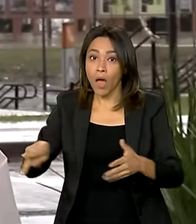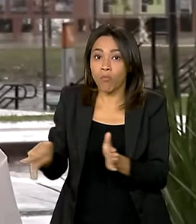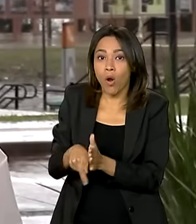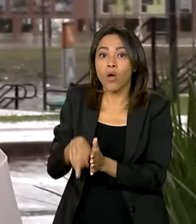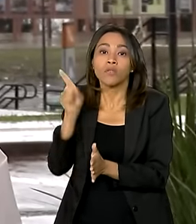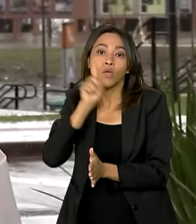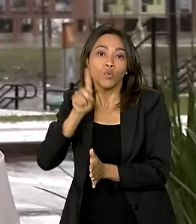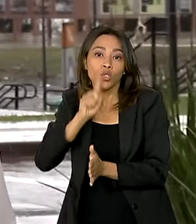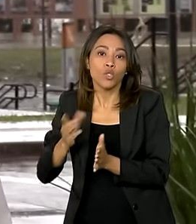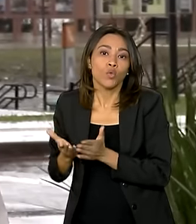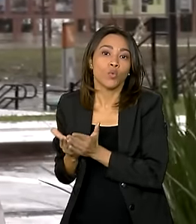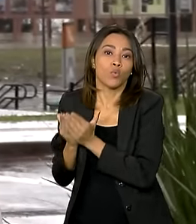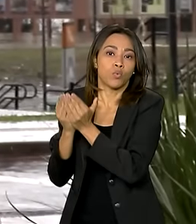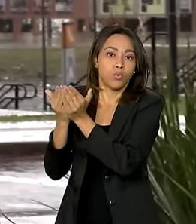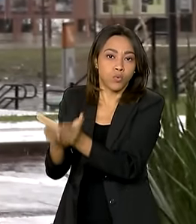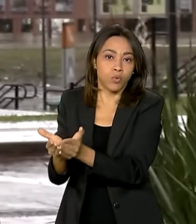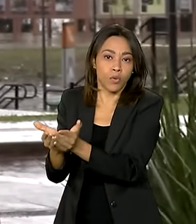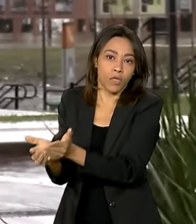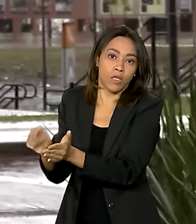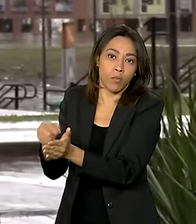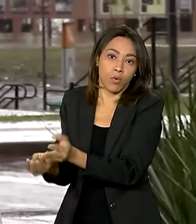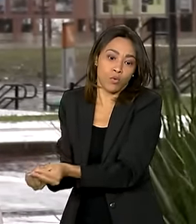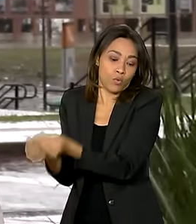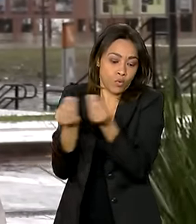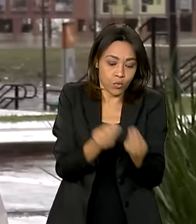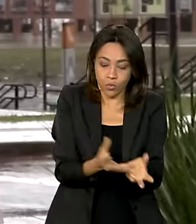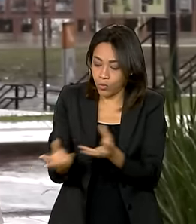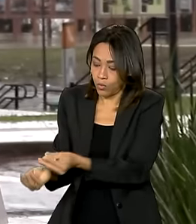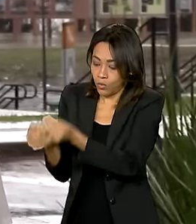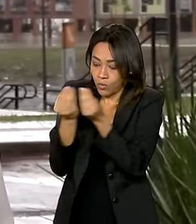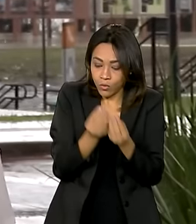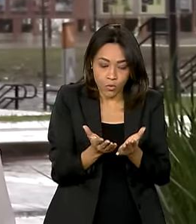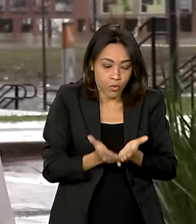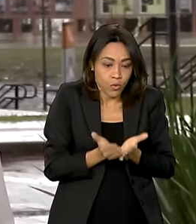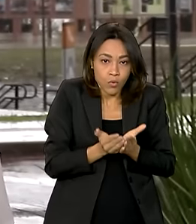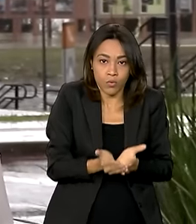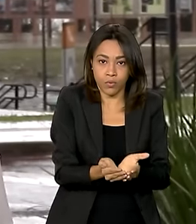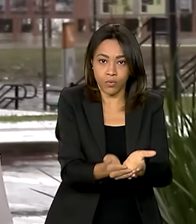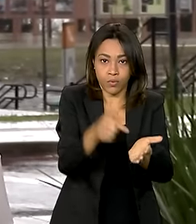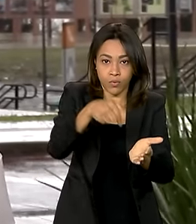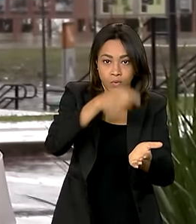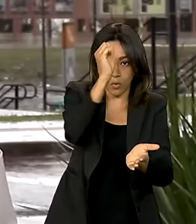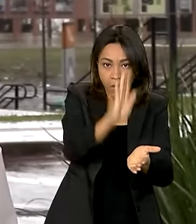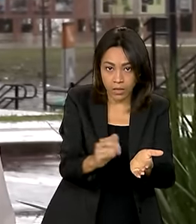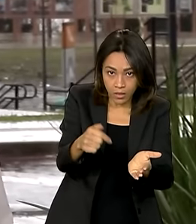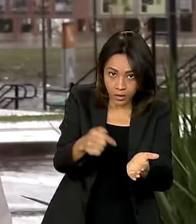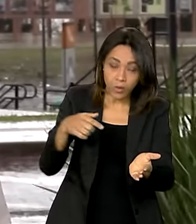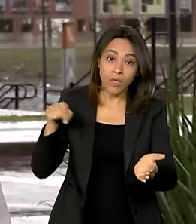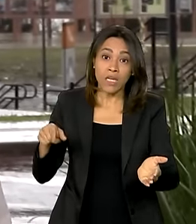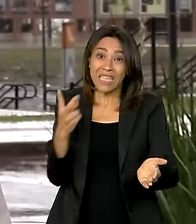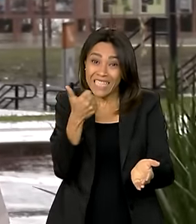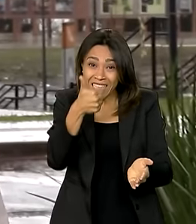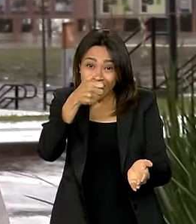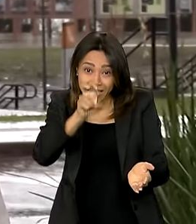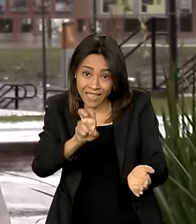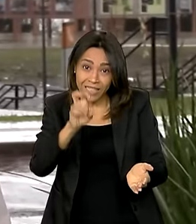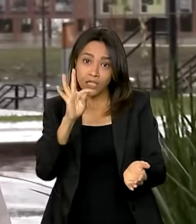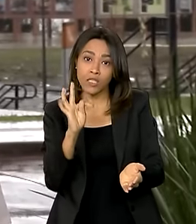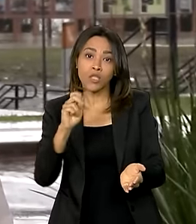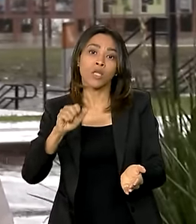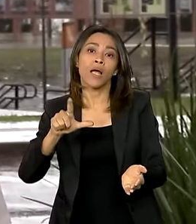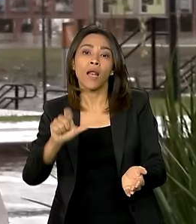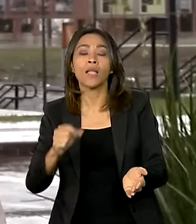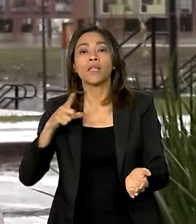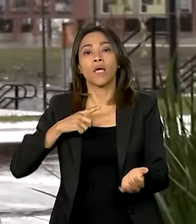para o navio da Marinha Brasileira. A transferência de 15 toneladas de donativos será feita com o apoio de